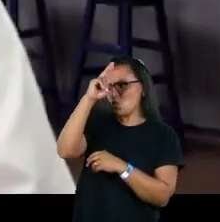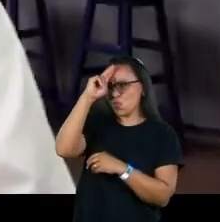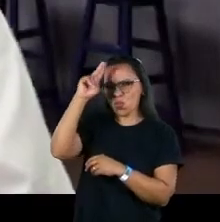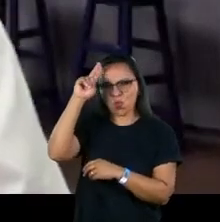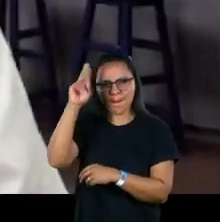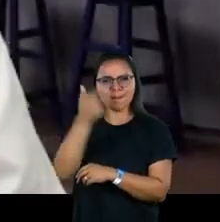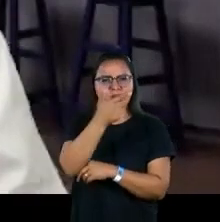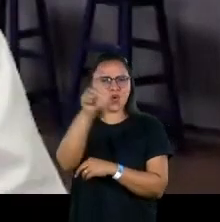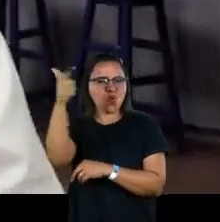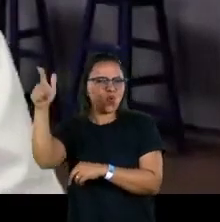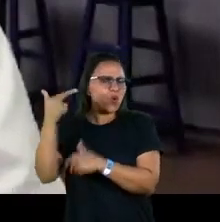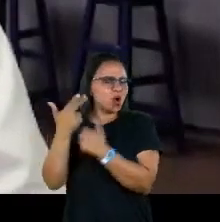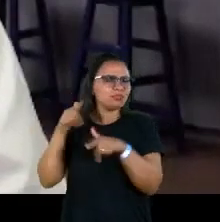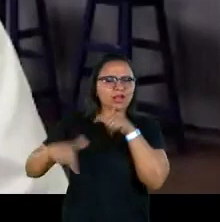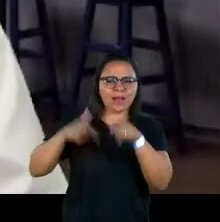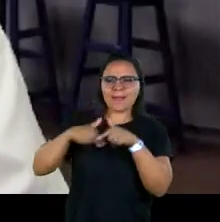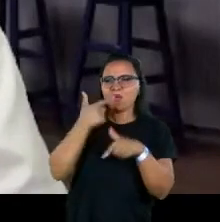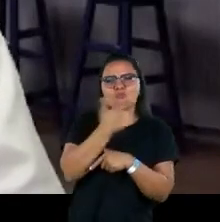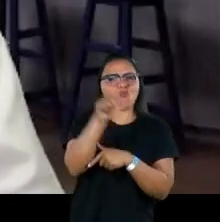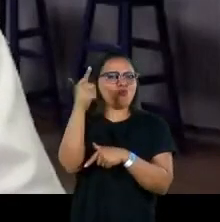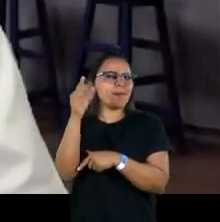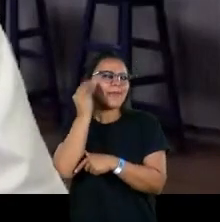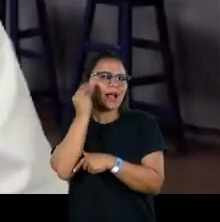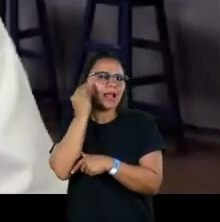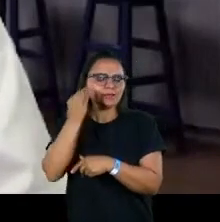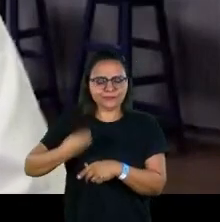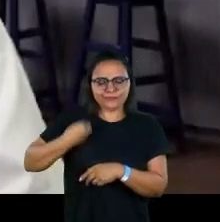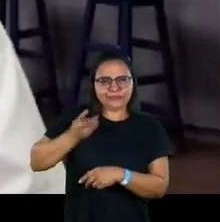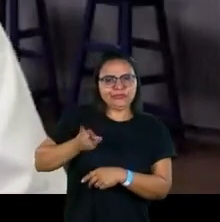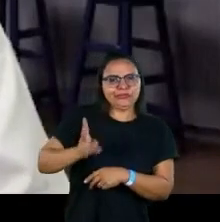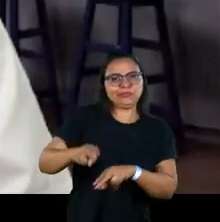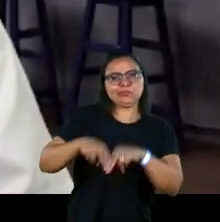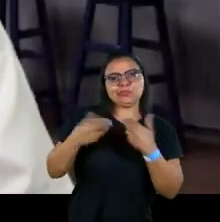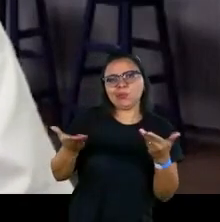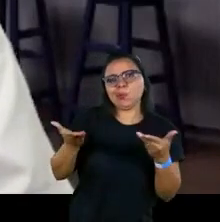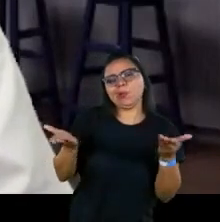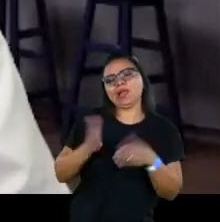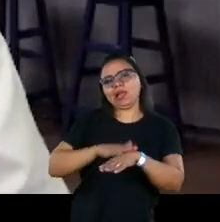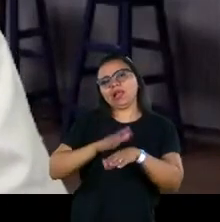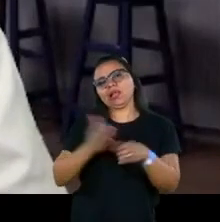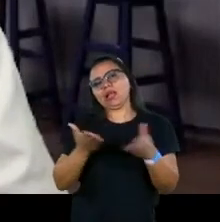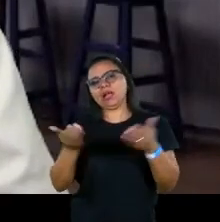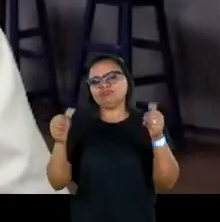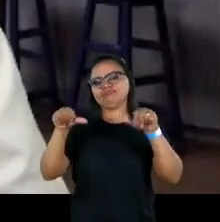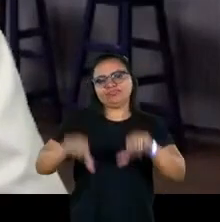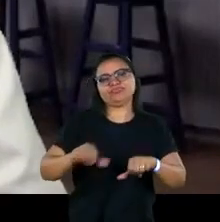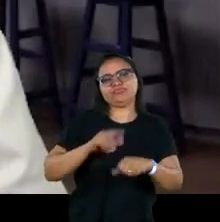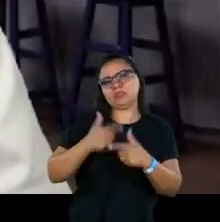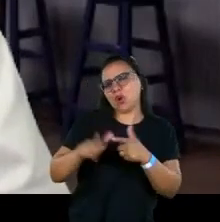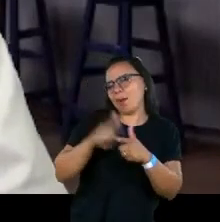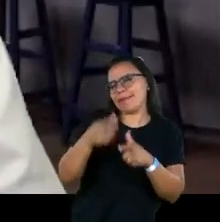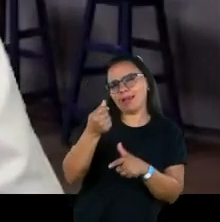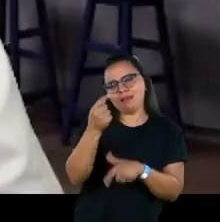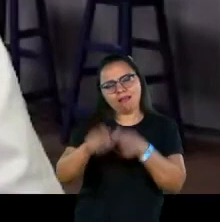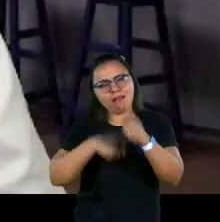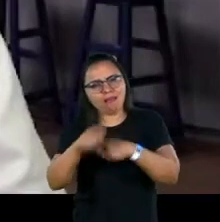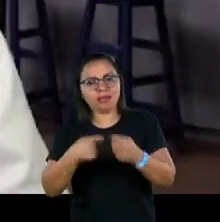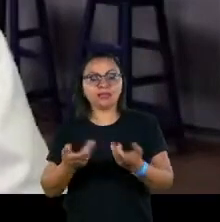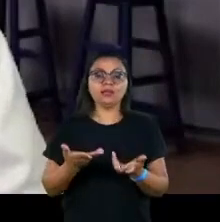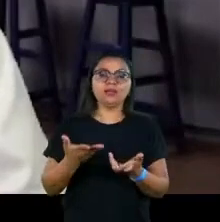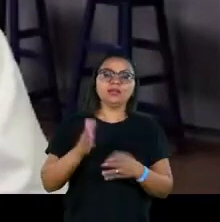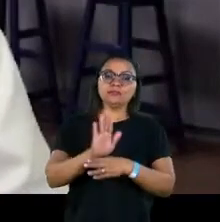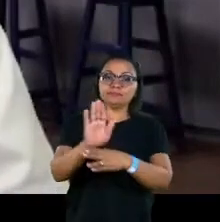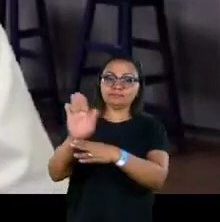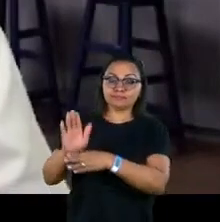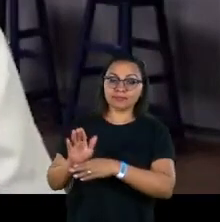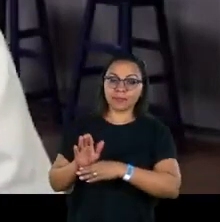forma para tentar sobreviver nesse momento onde a crise está pegando todo mundo a ação da cidadania e entidades que